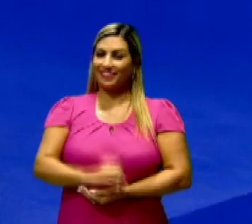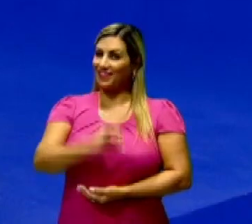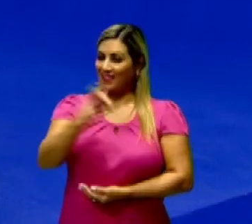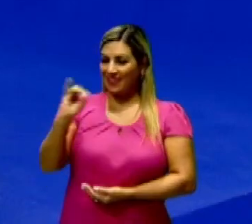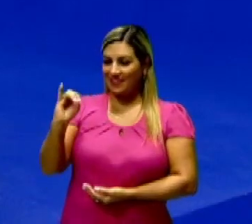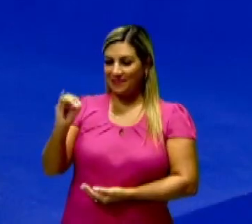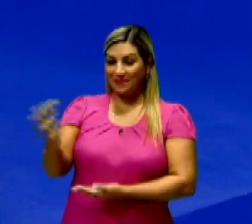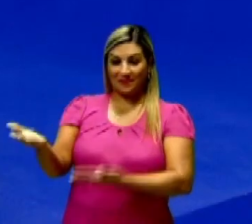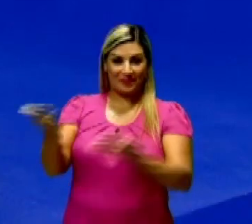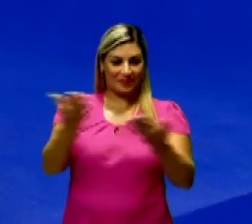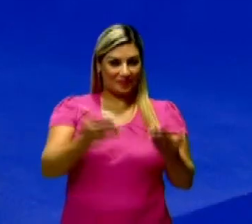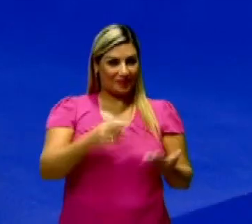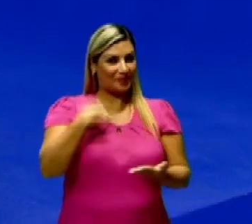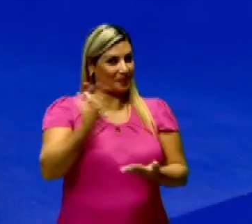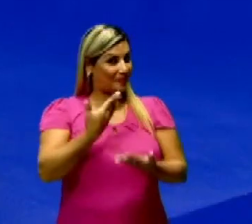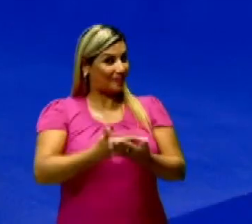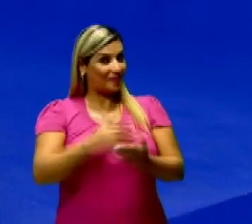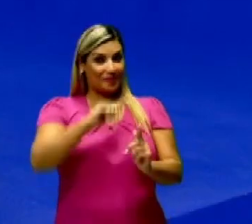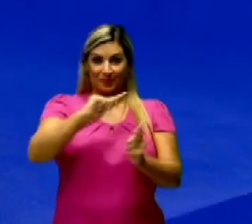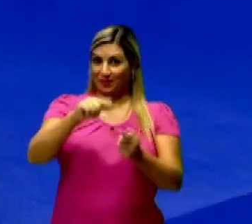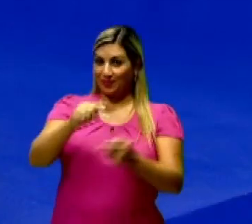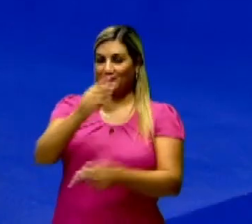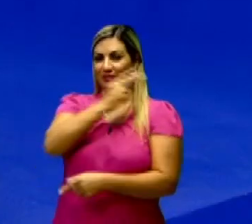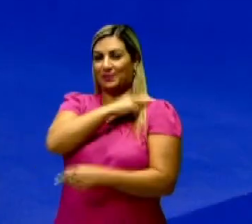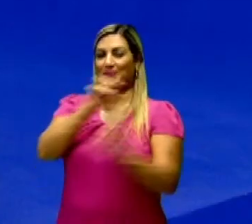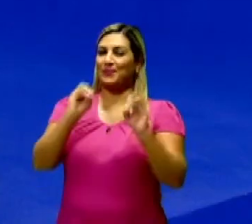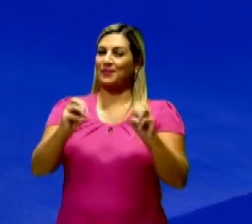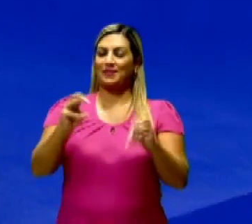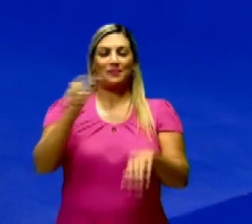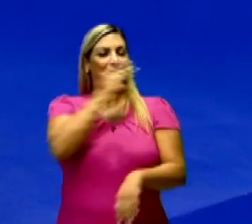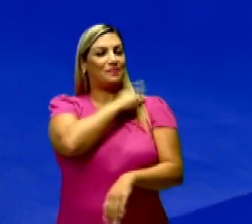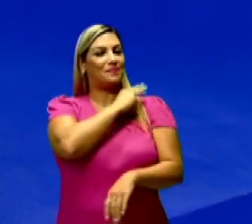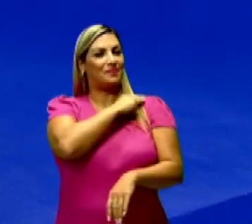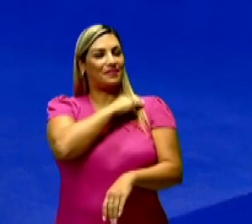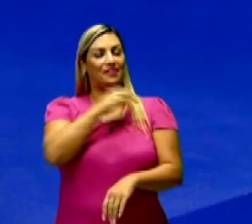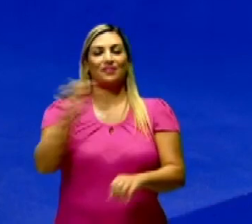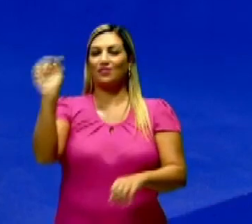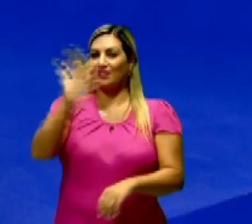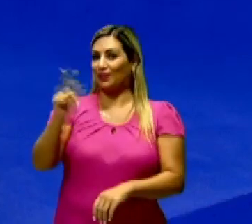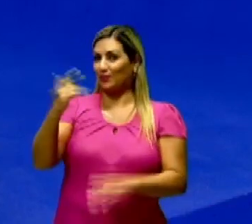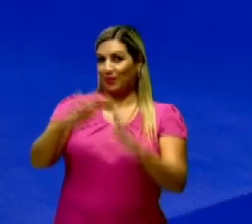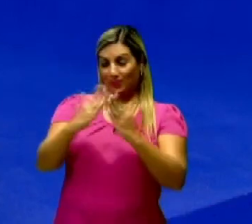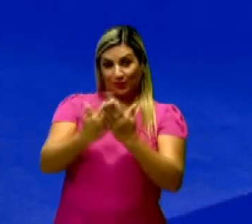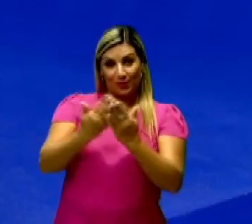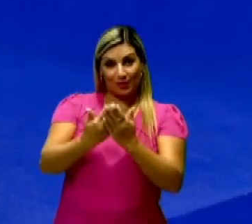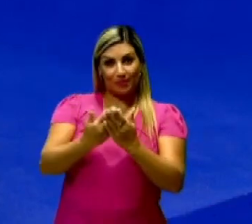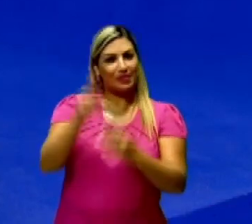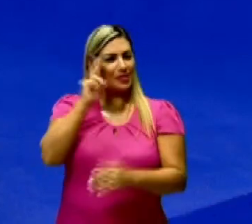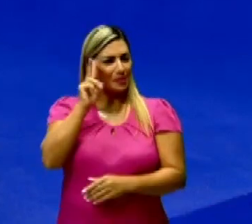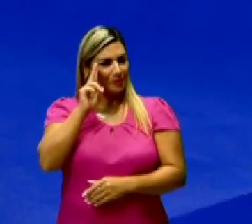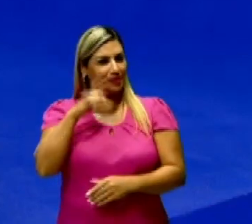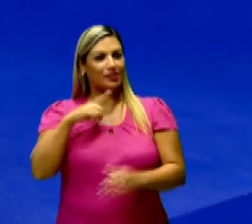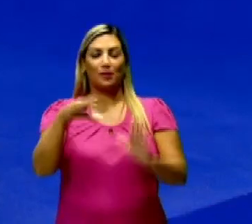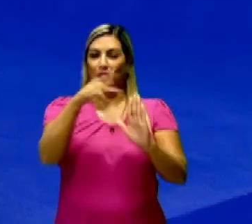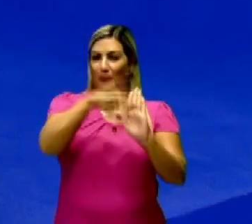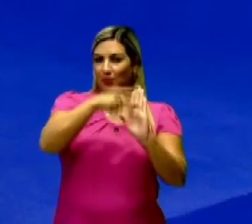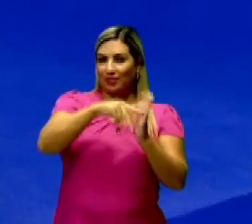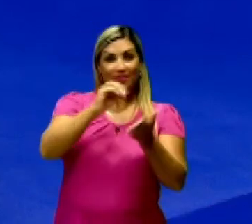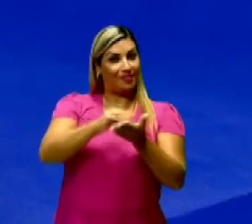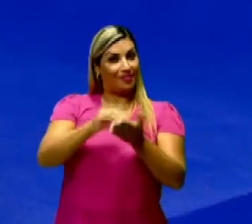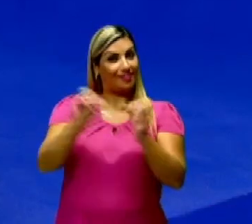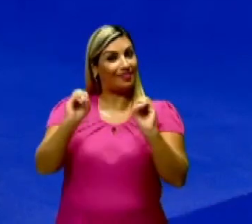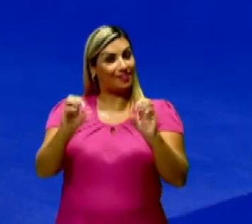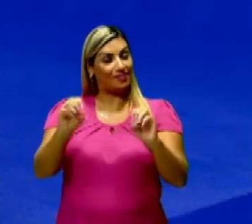Olá, sejam bem-vindos à nossa aula de Geografia para a segunda série do Ensino Médio da Rede Estadual de Goiás. Lembrando que esse é o projeto